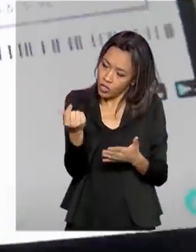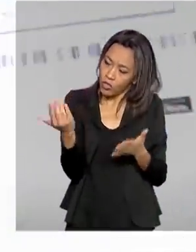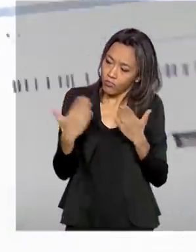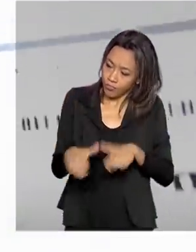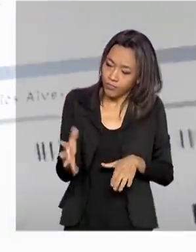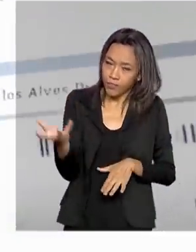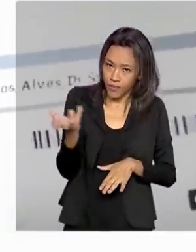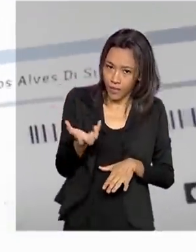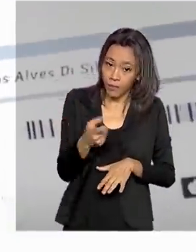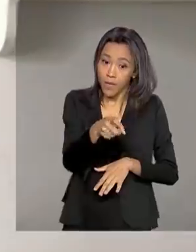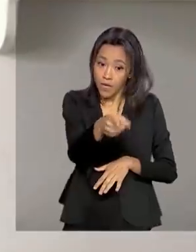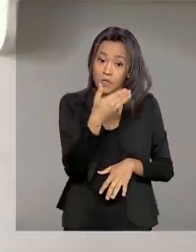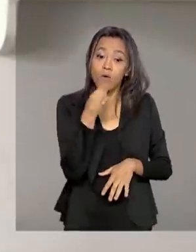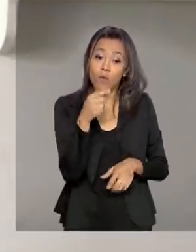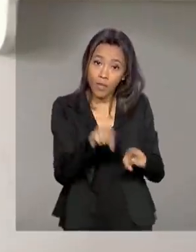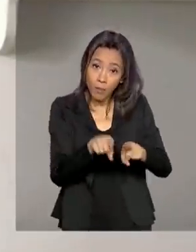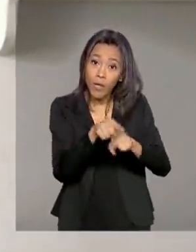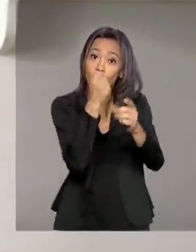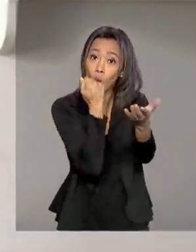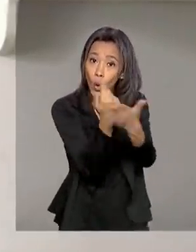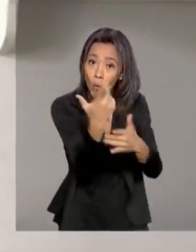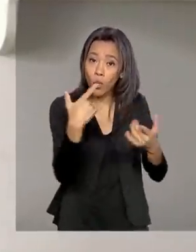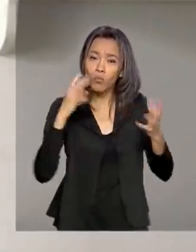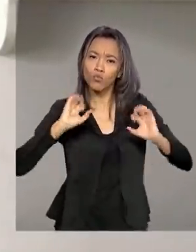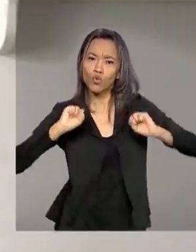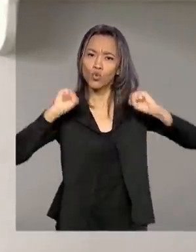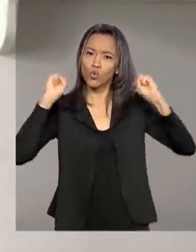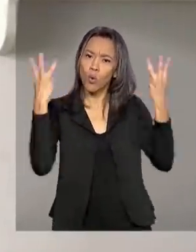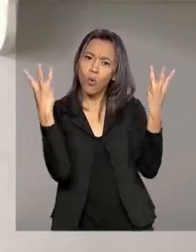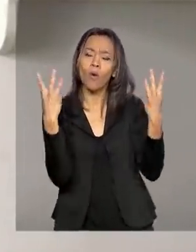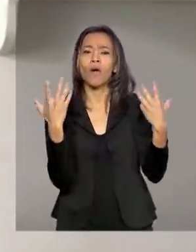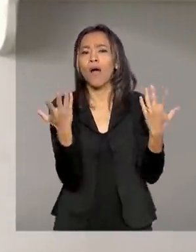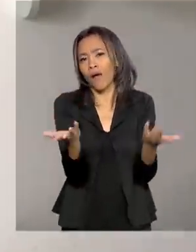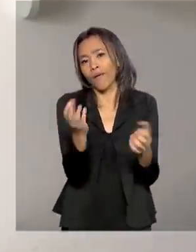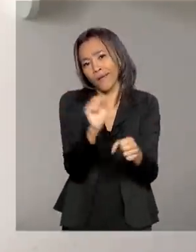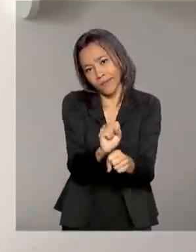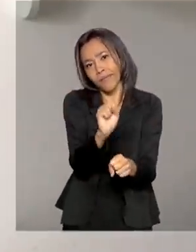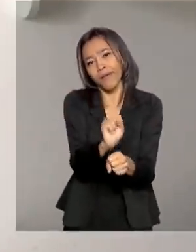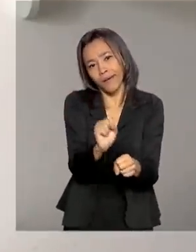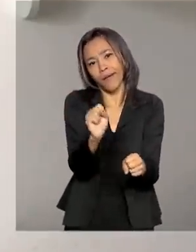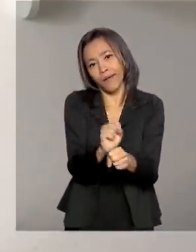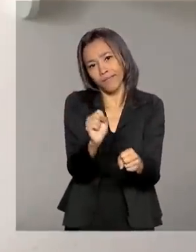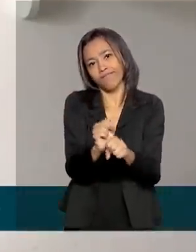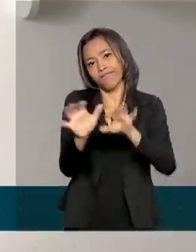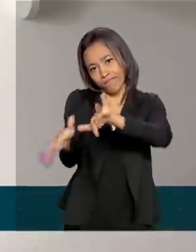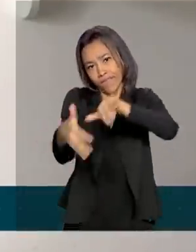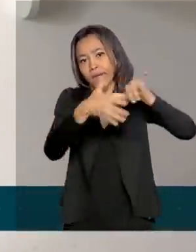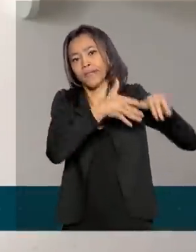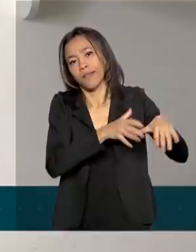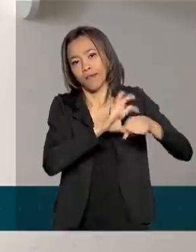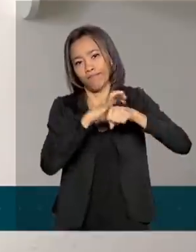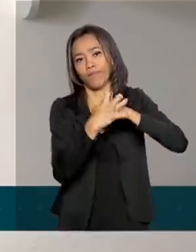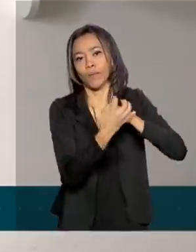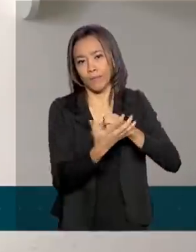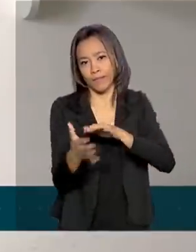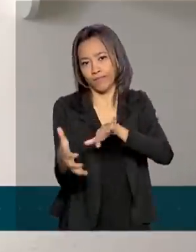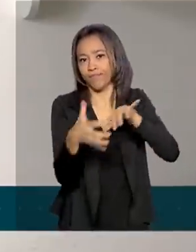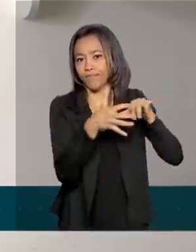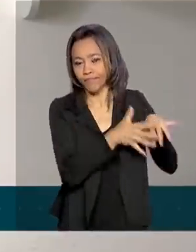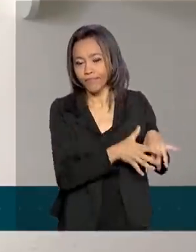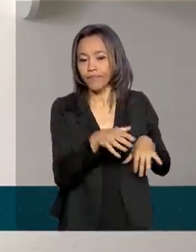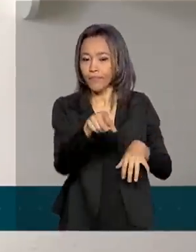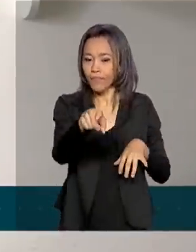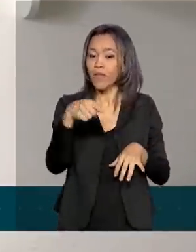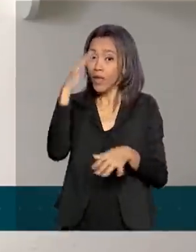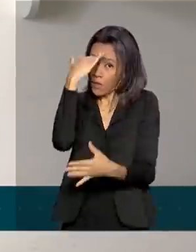ingressos para um show. Agora é esperar passar a pandemia. Acredito que eles tenham transparência em